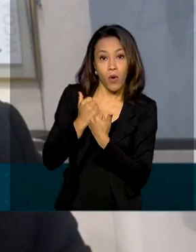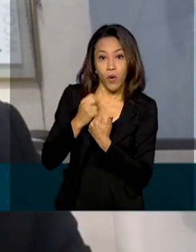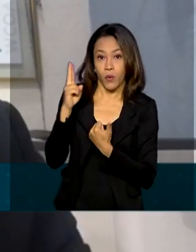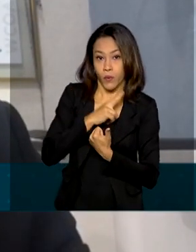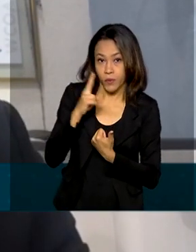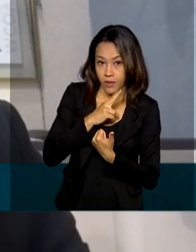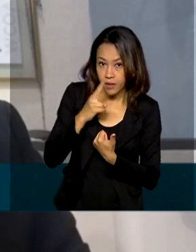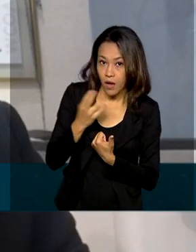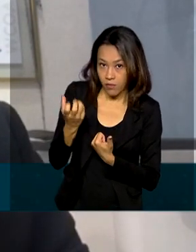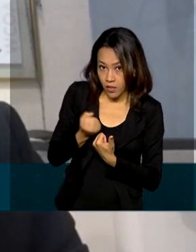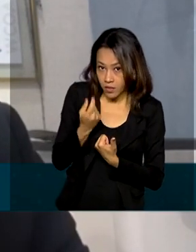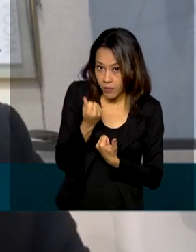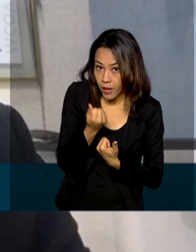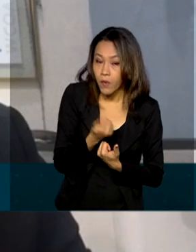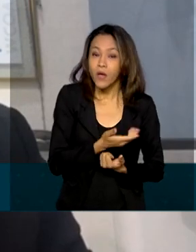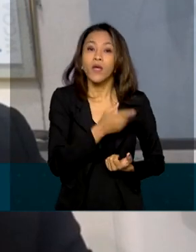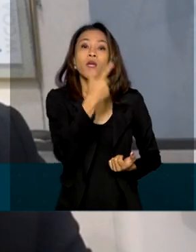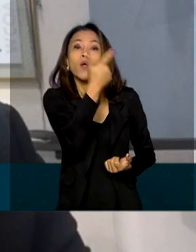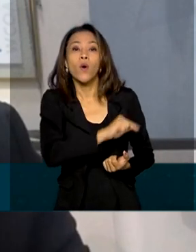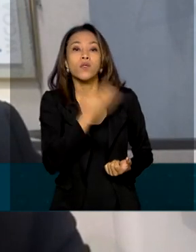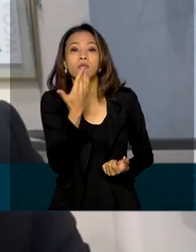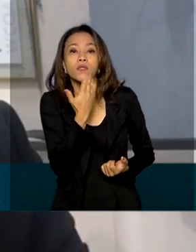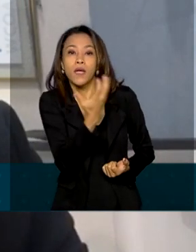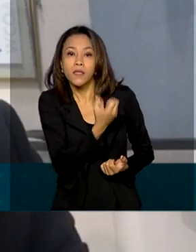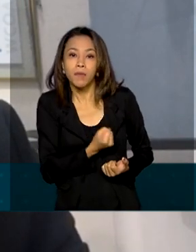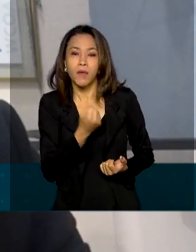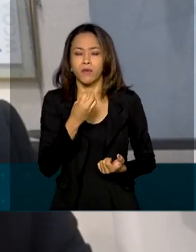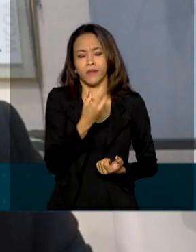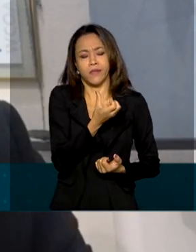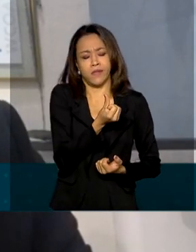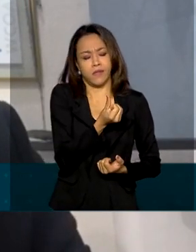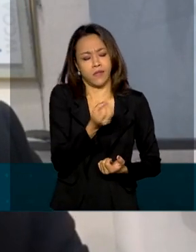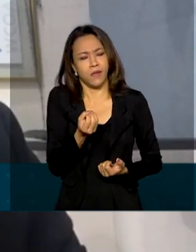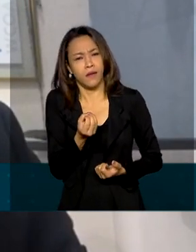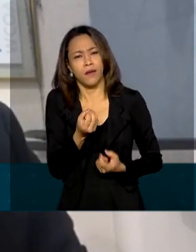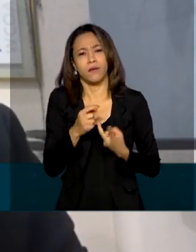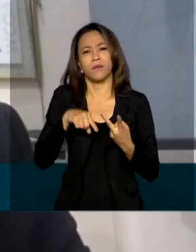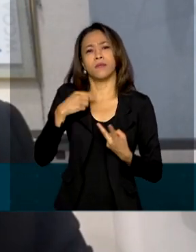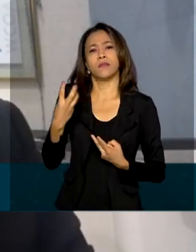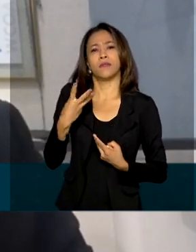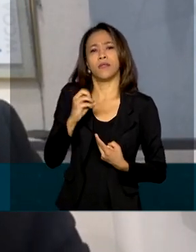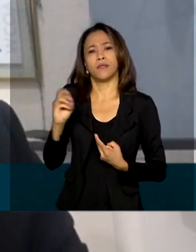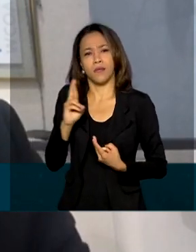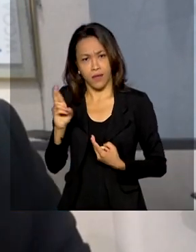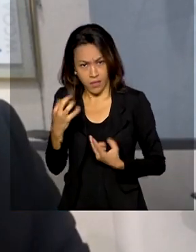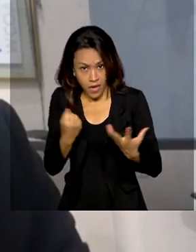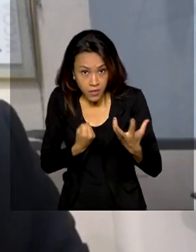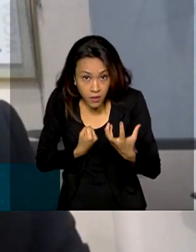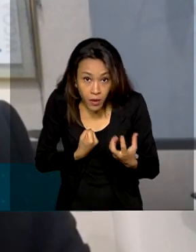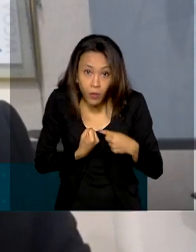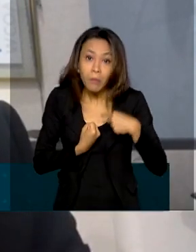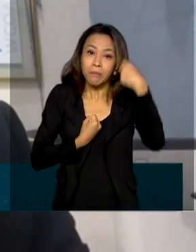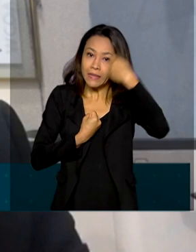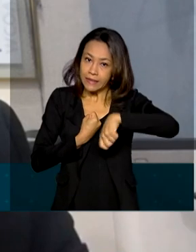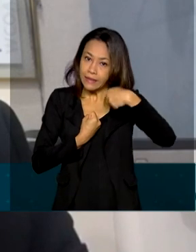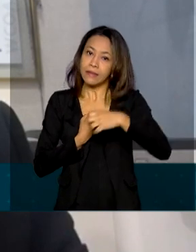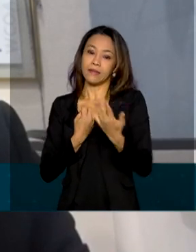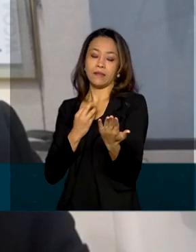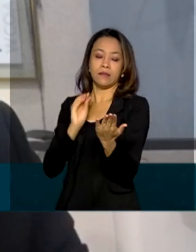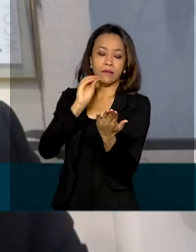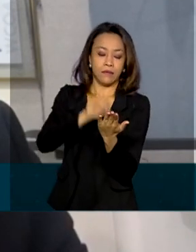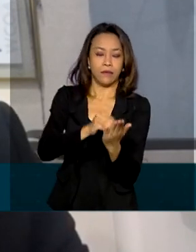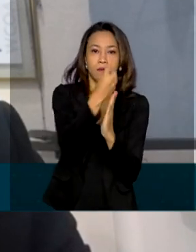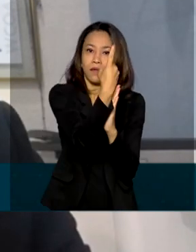residual, que foram aquelas parcelas de R$ 600 e R$ que a população recebeu, eles precisam ser declarados como